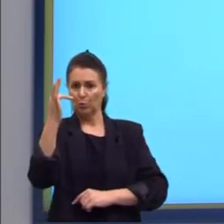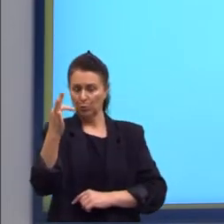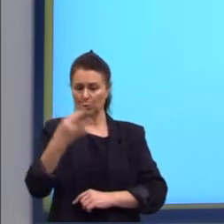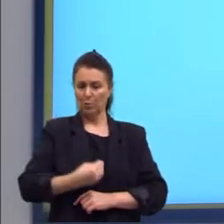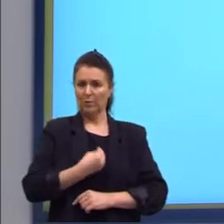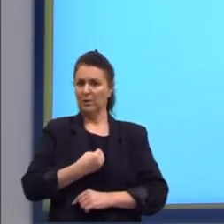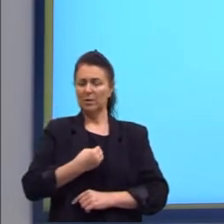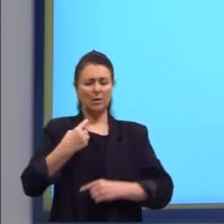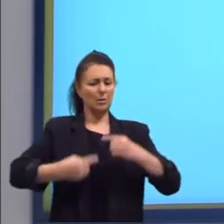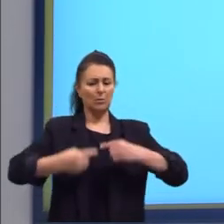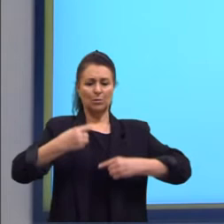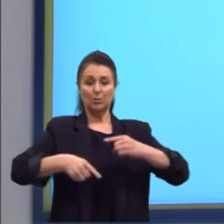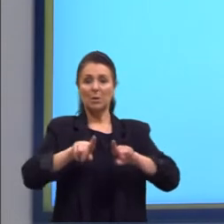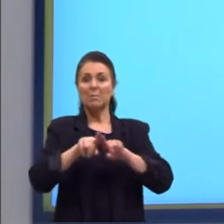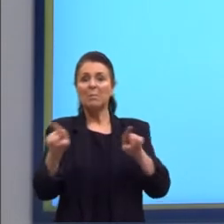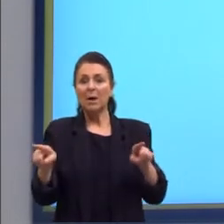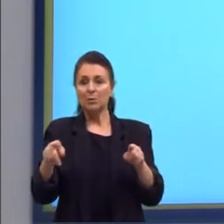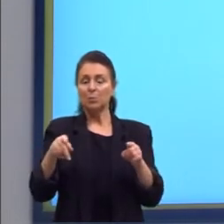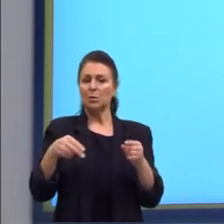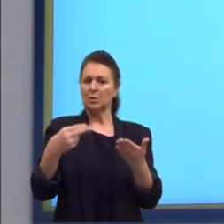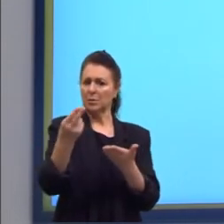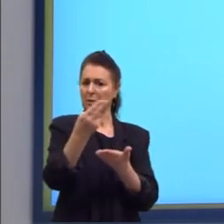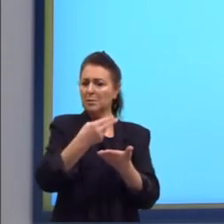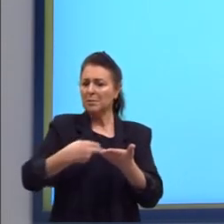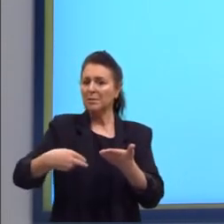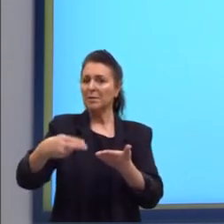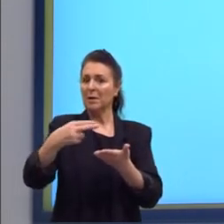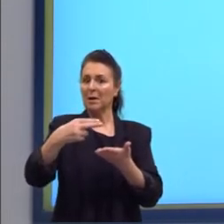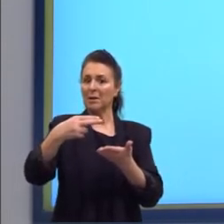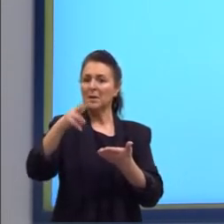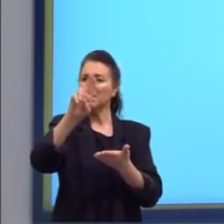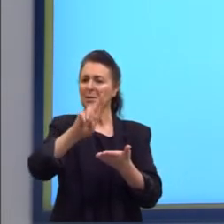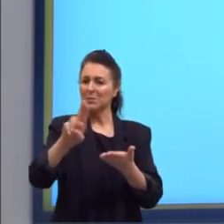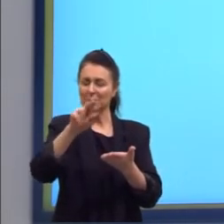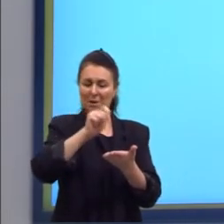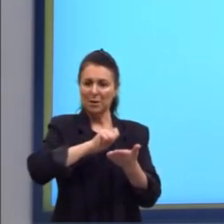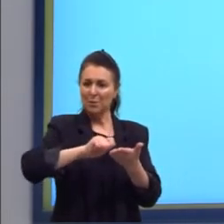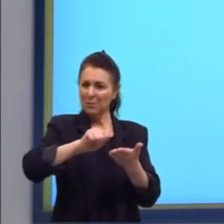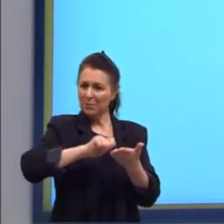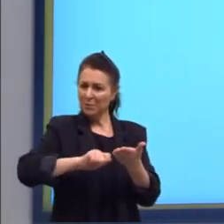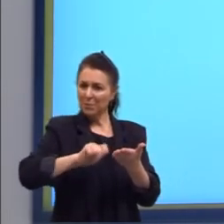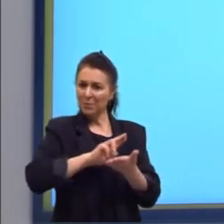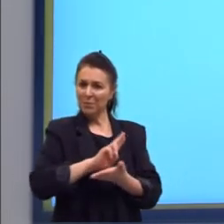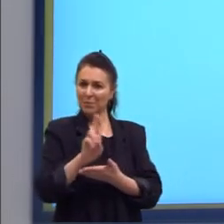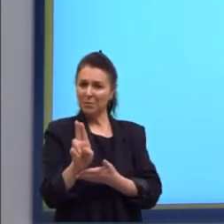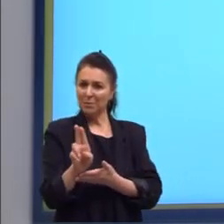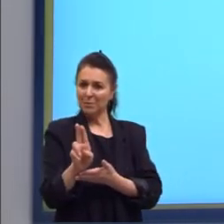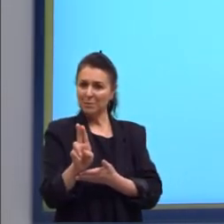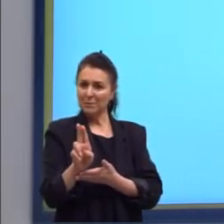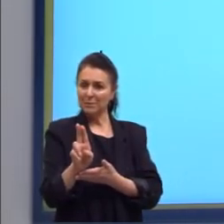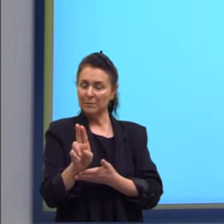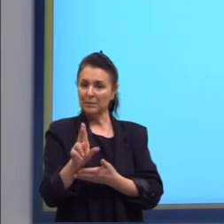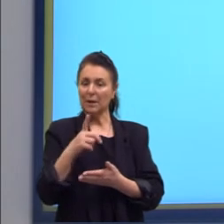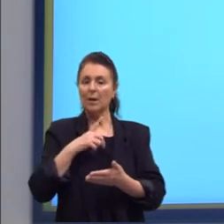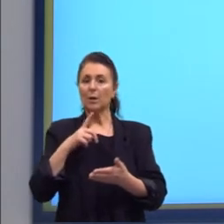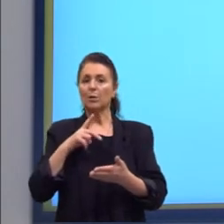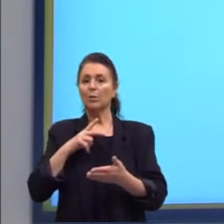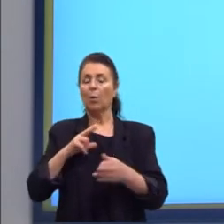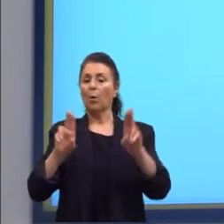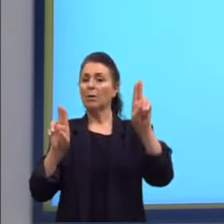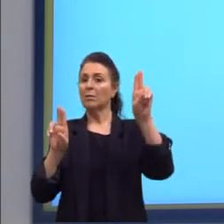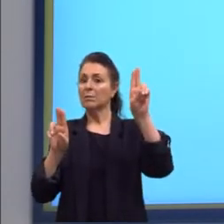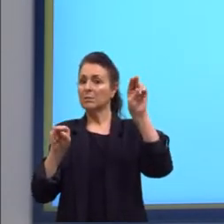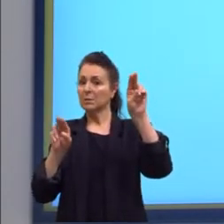pintar, ele assina. Então, eu estou fazendo aqui essa mesma ideia. Eu estou citando ali,